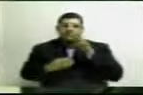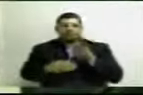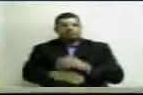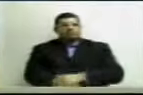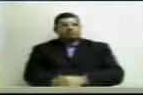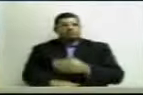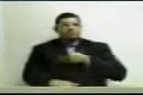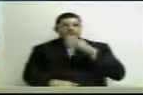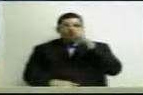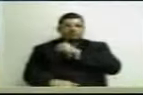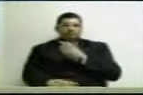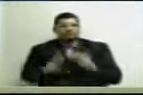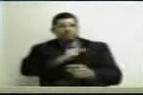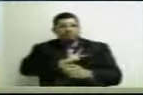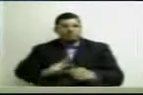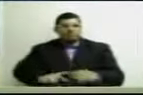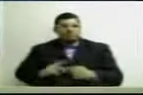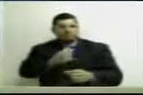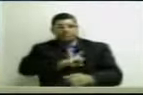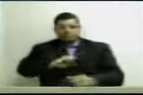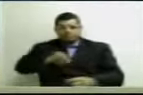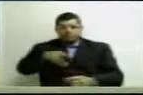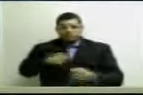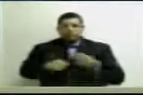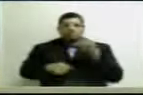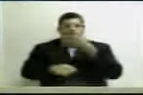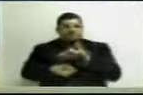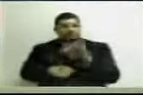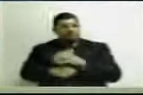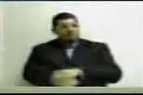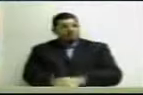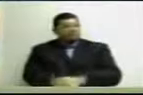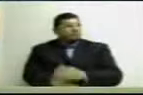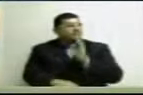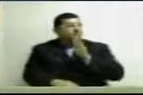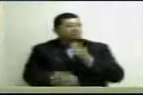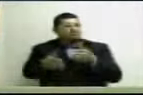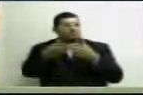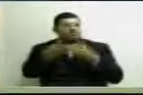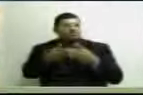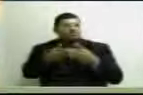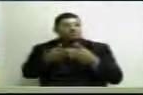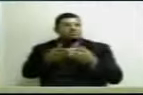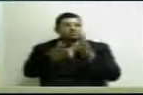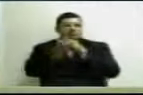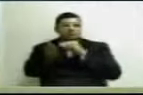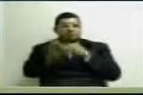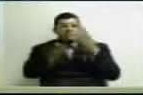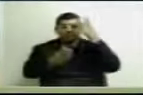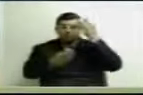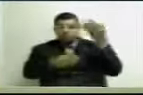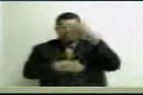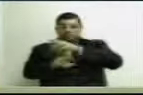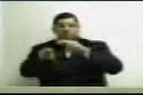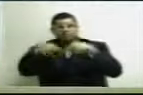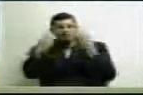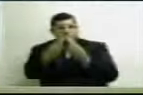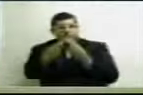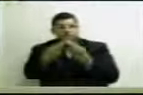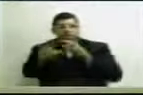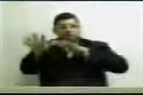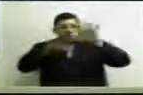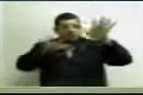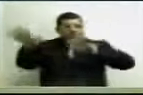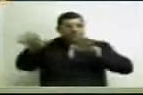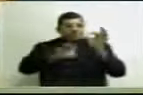pronunciamento. Eu acato a parte de vossa excelência, deputado Adjuto, inclusive, já pedi para providenciar a cópia amanhã na reunião para